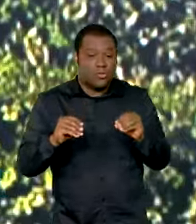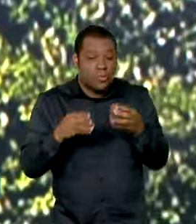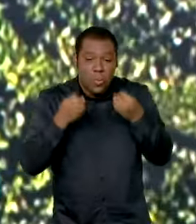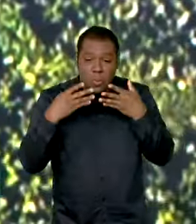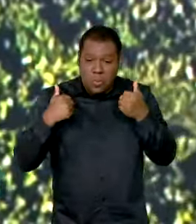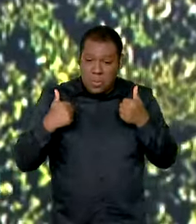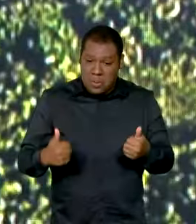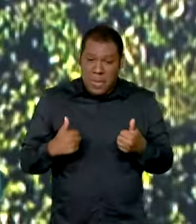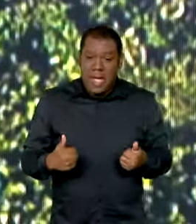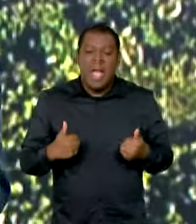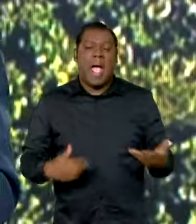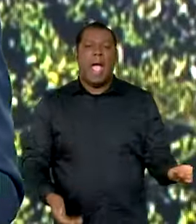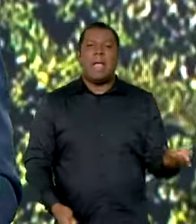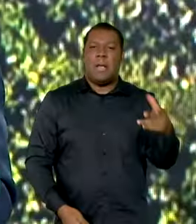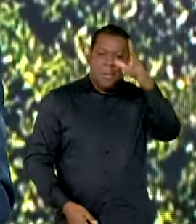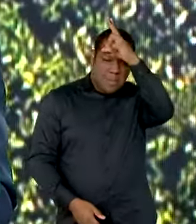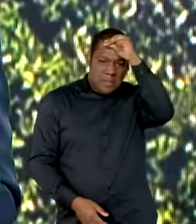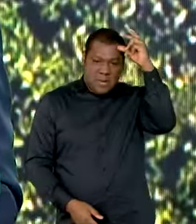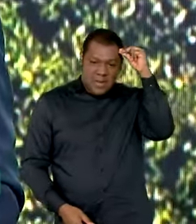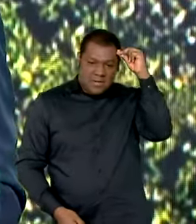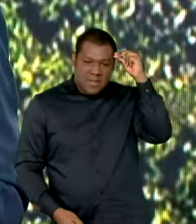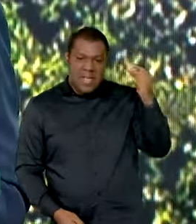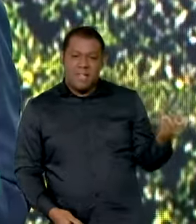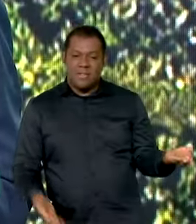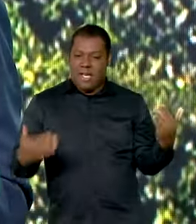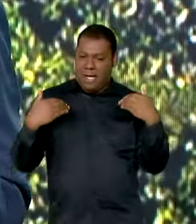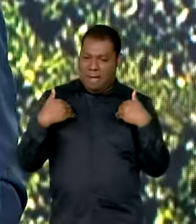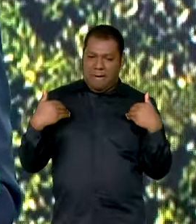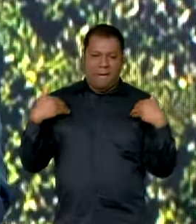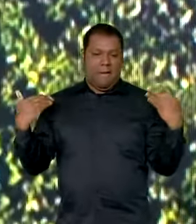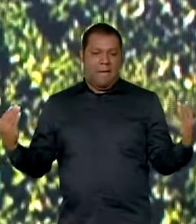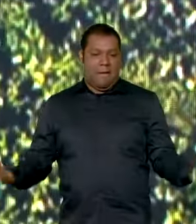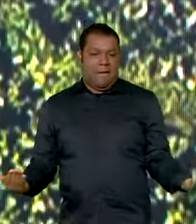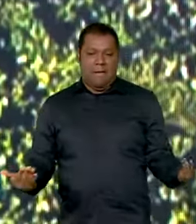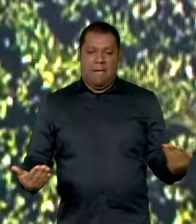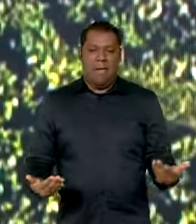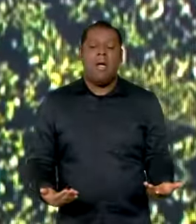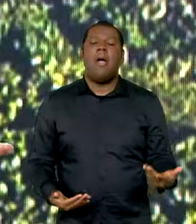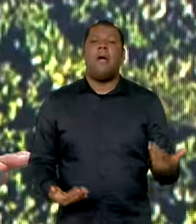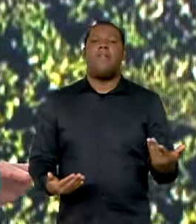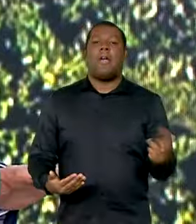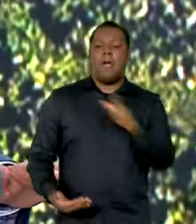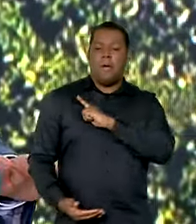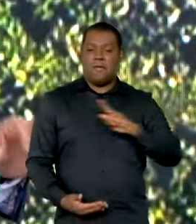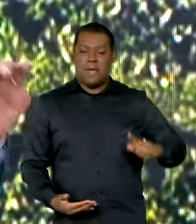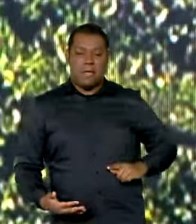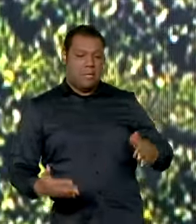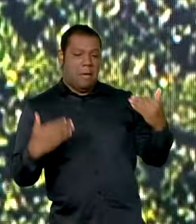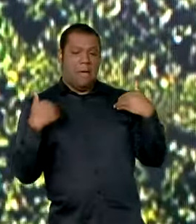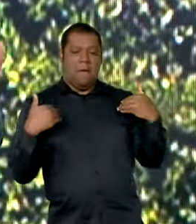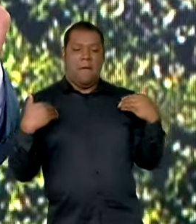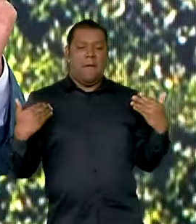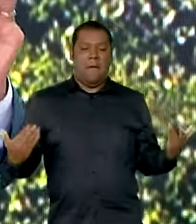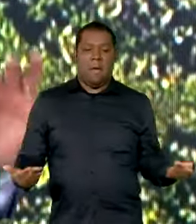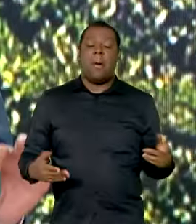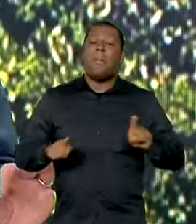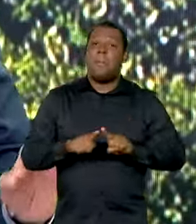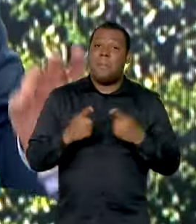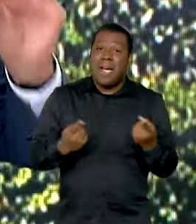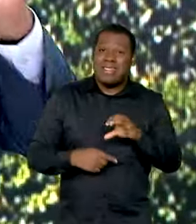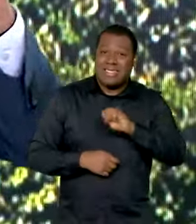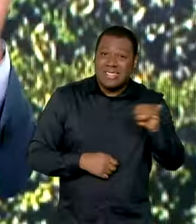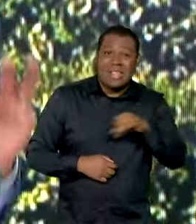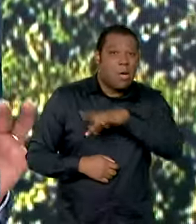Quando está ruim, ninguém é pai da criança. Aí todo mundo foge do assunto e nós não queremos fugir do